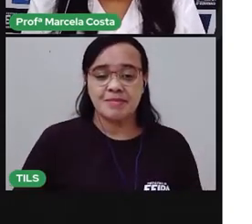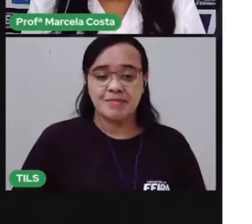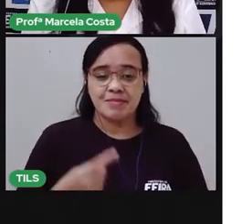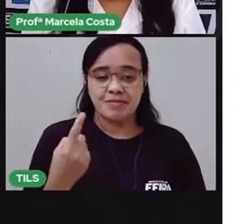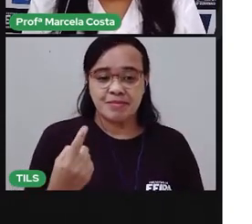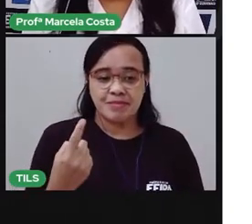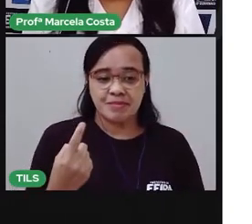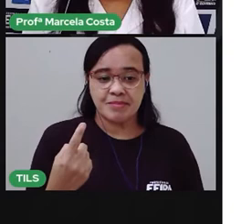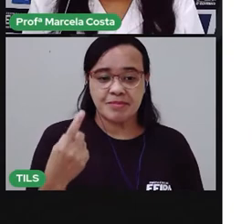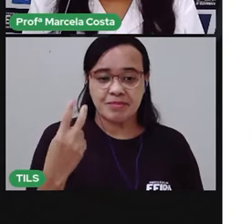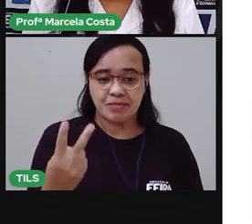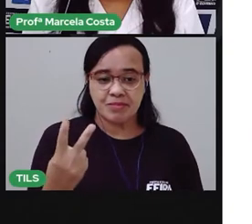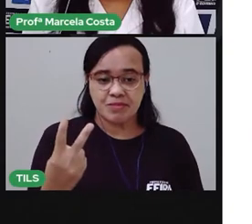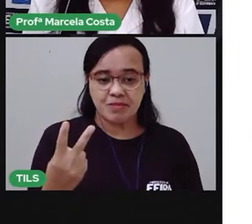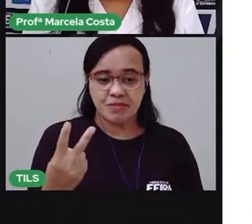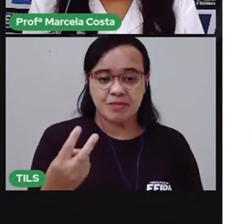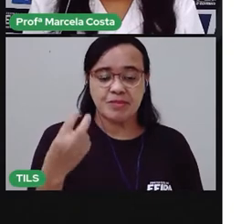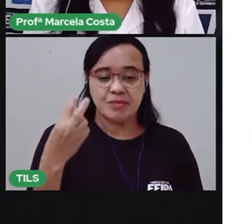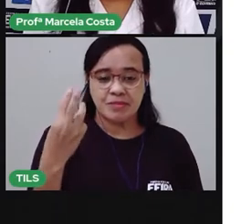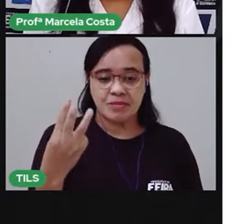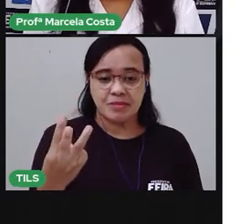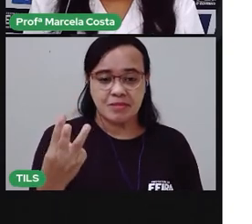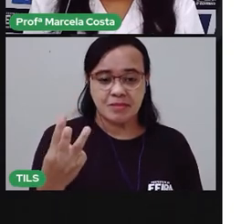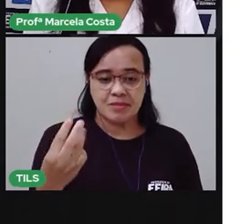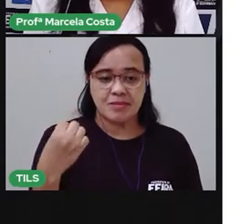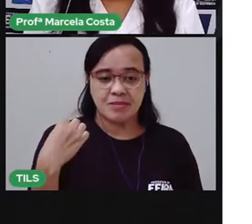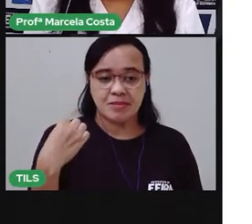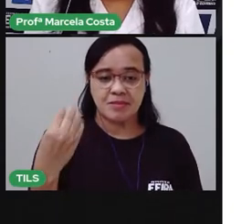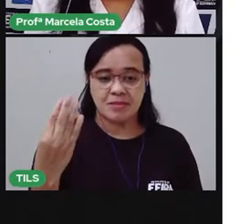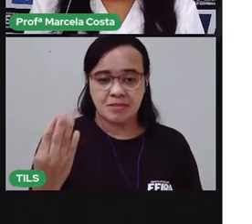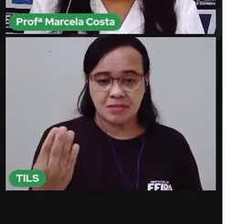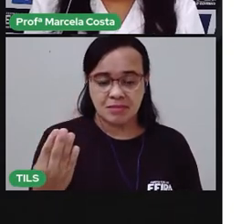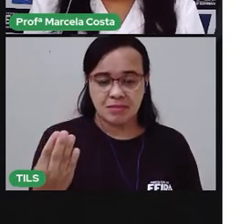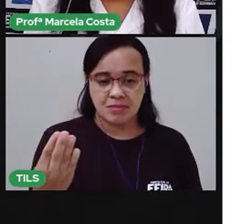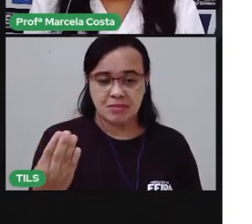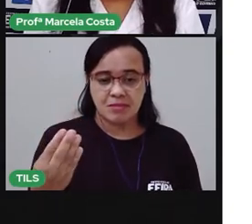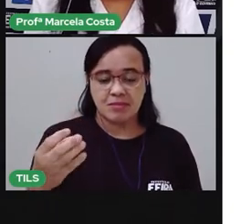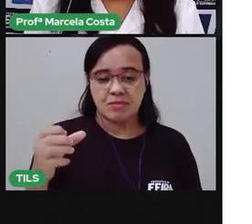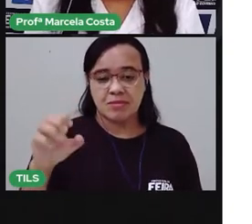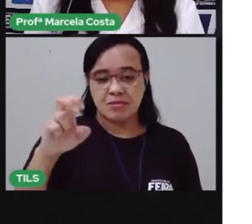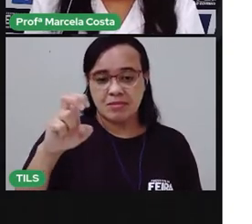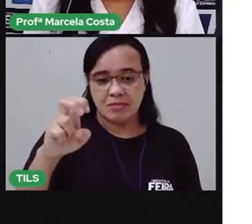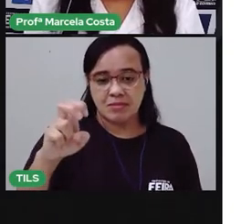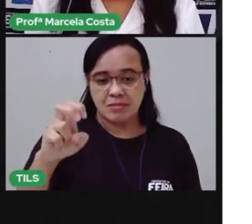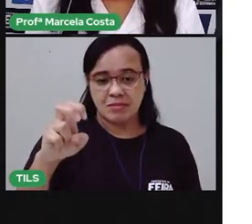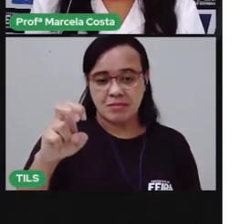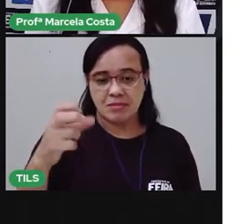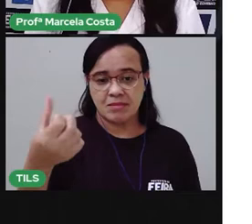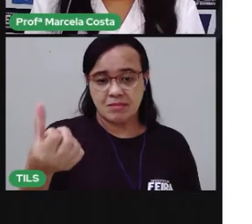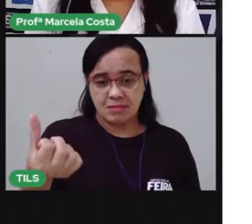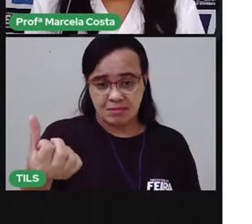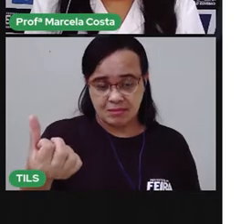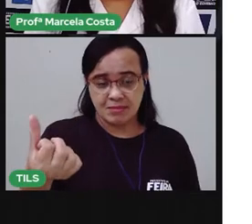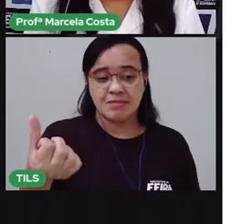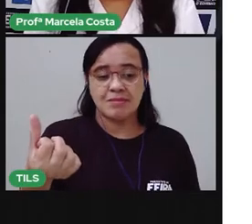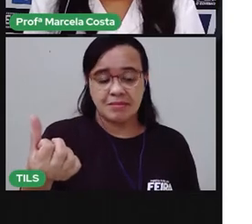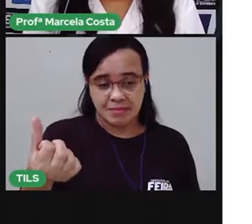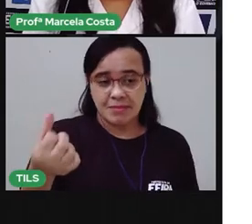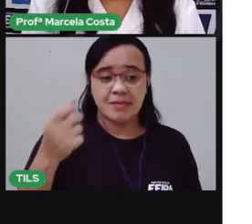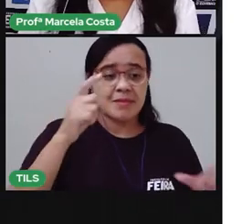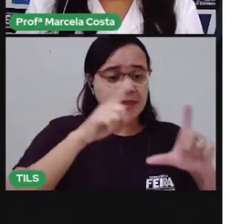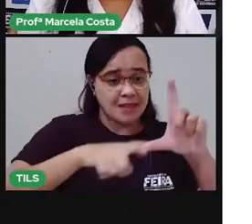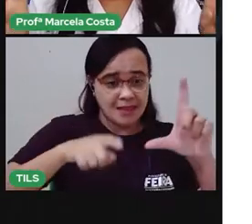Uma, duas, três, quatro, cinco, seis.